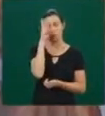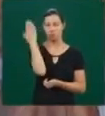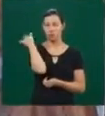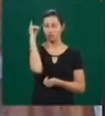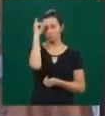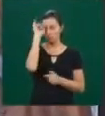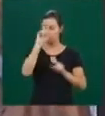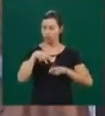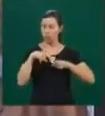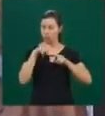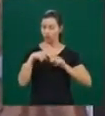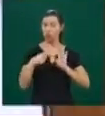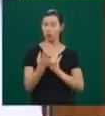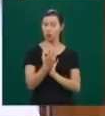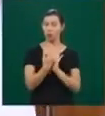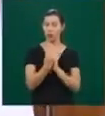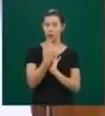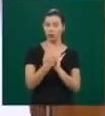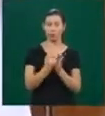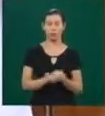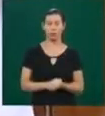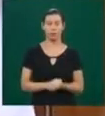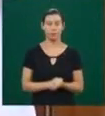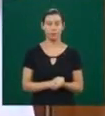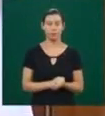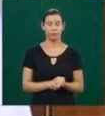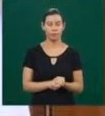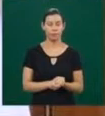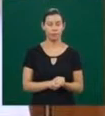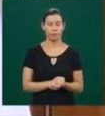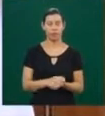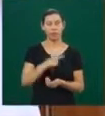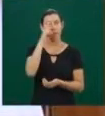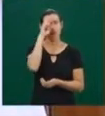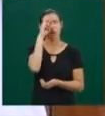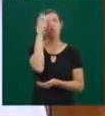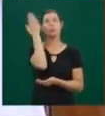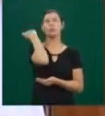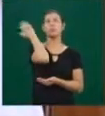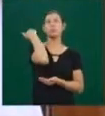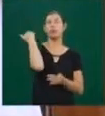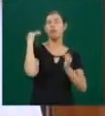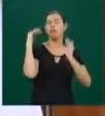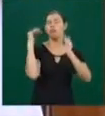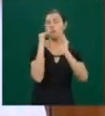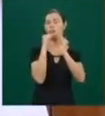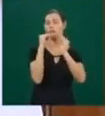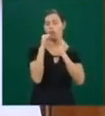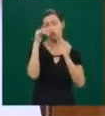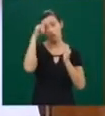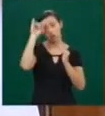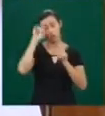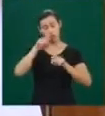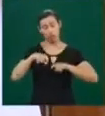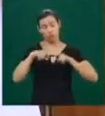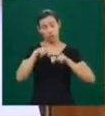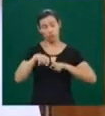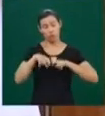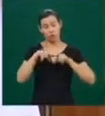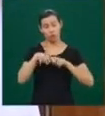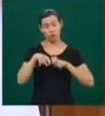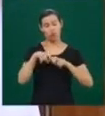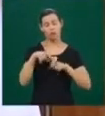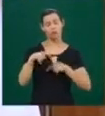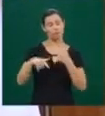a gente viaja no tempo com ela. E quando eu fiz essa aí, eu lembrei do tempo que eu morava na fazenda. Fui morador de fazenda há muito